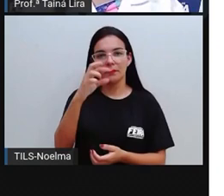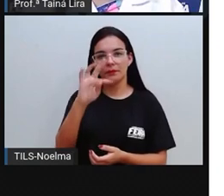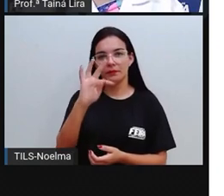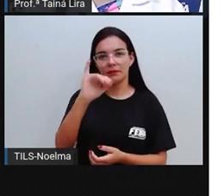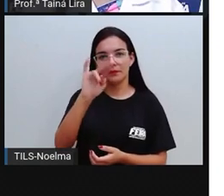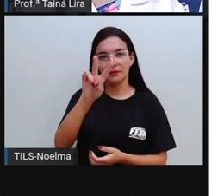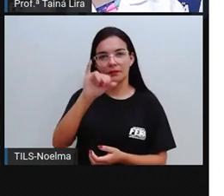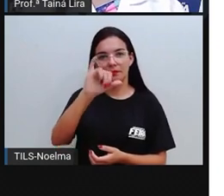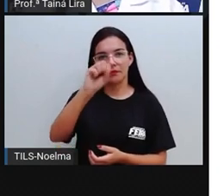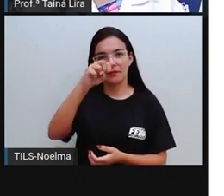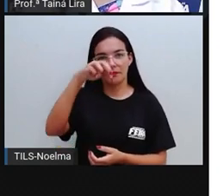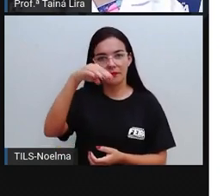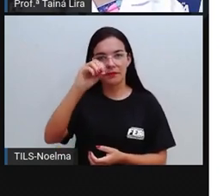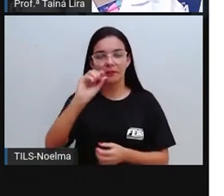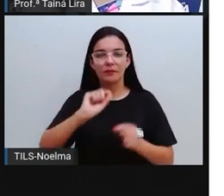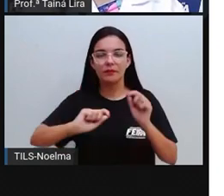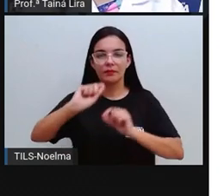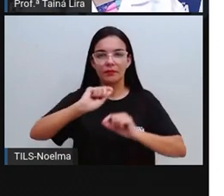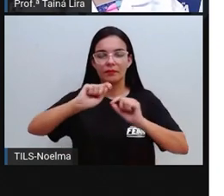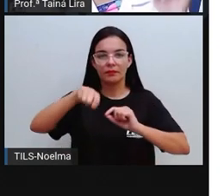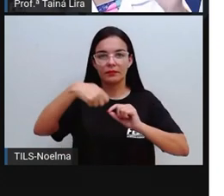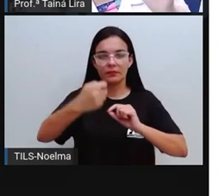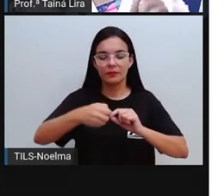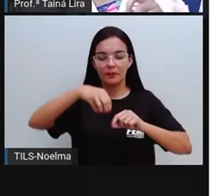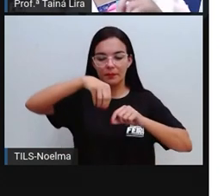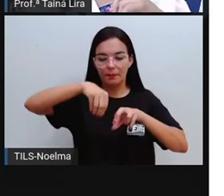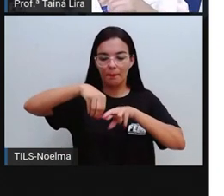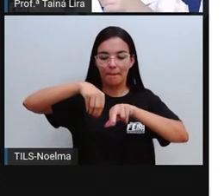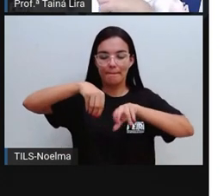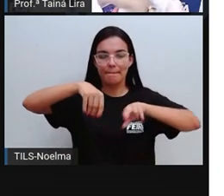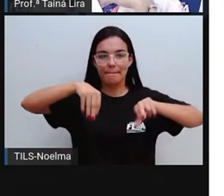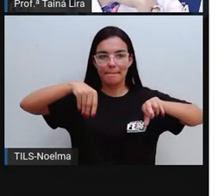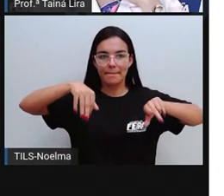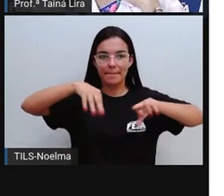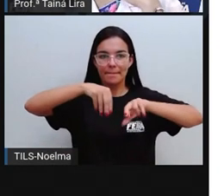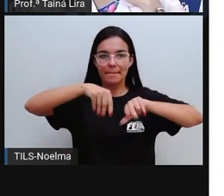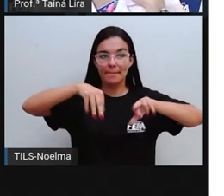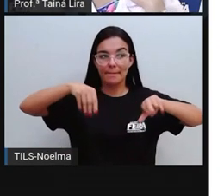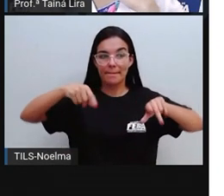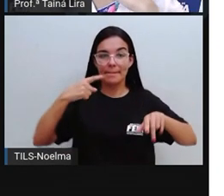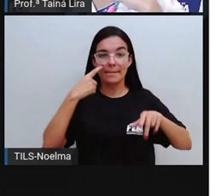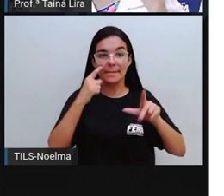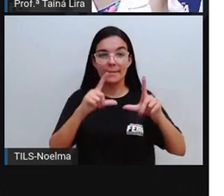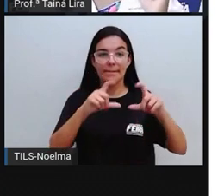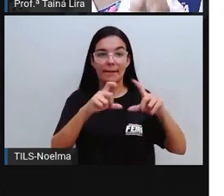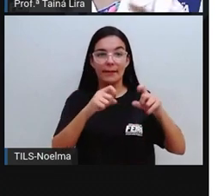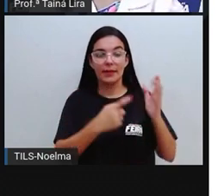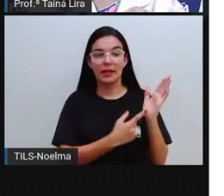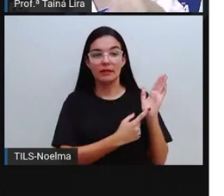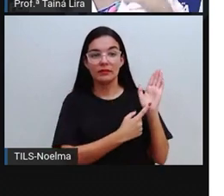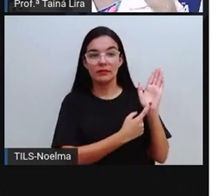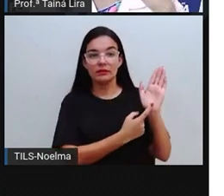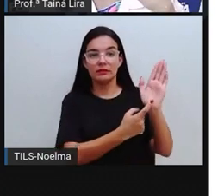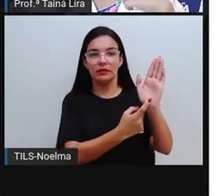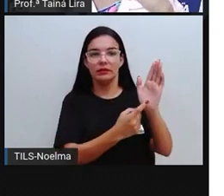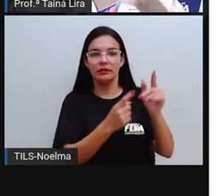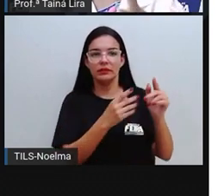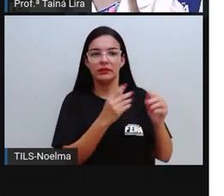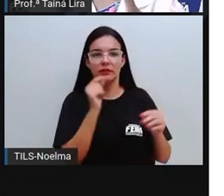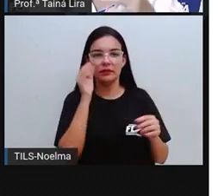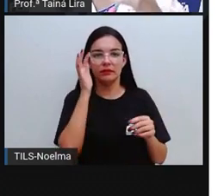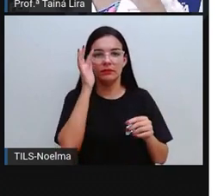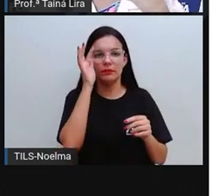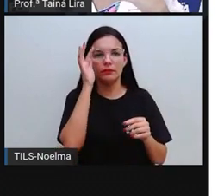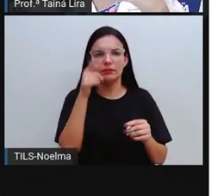certo? Então vamos ver? Pum, olha lá nas imagens que a PRO está mostrando. Vocês já conhecem? Já